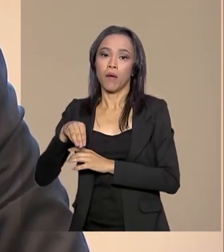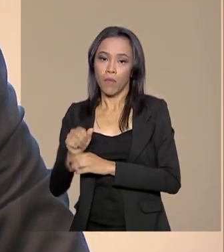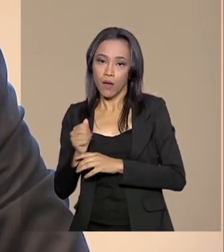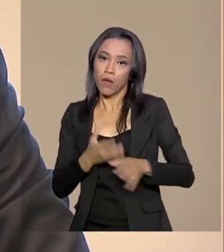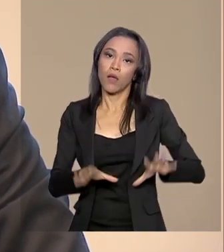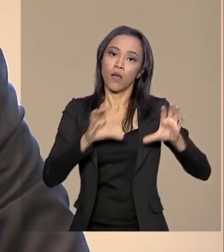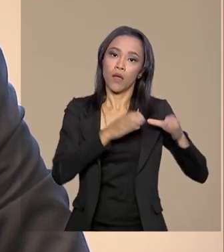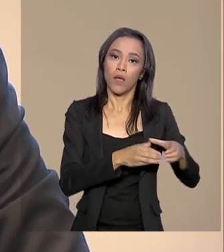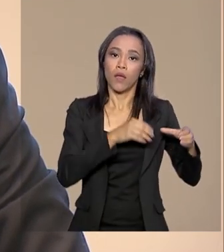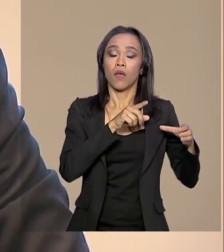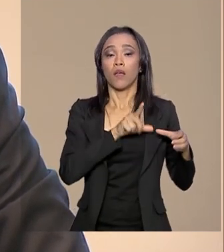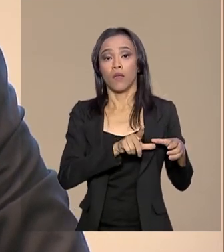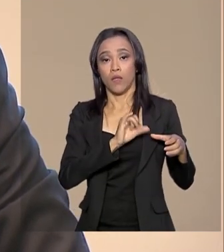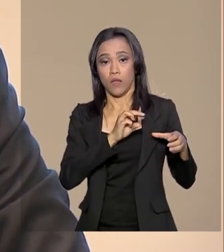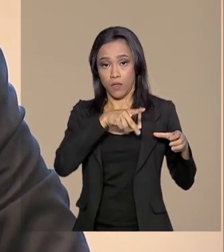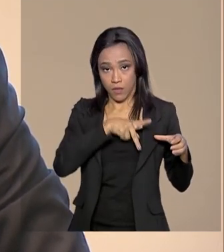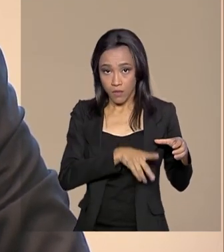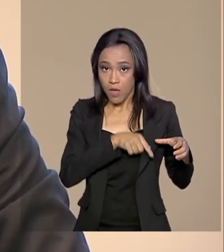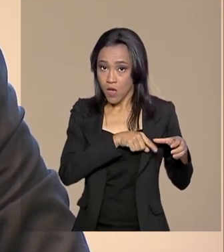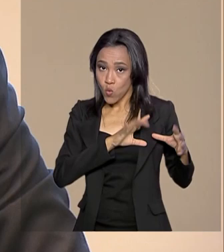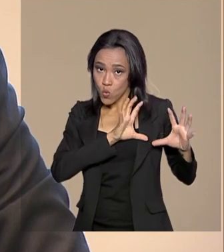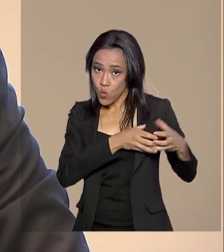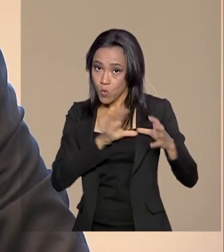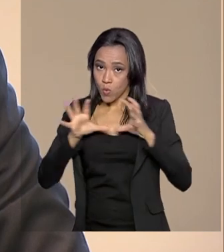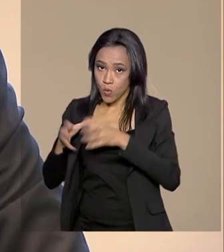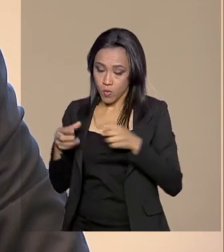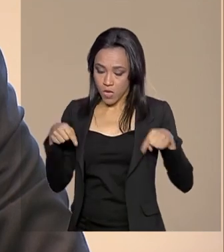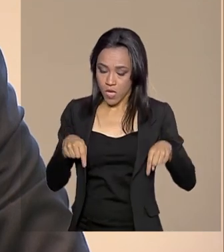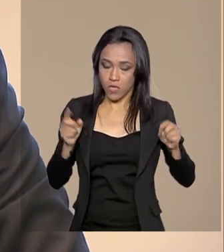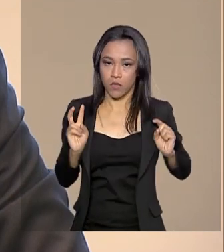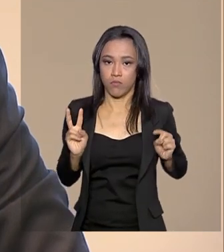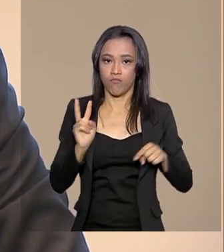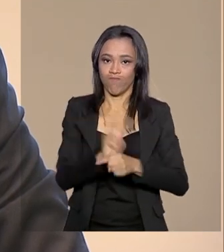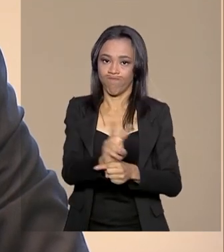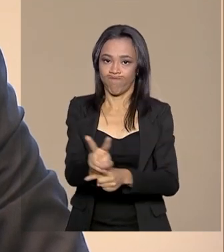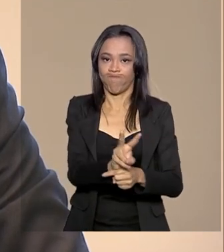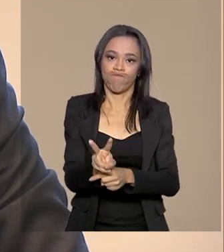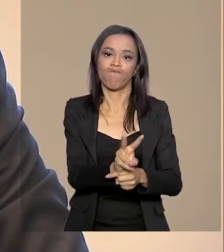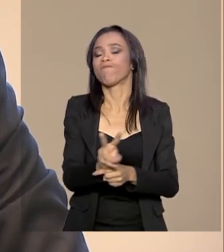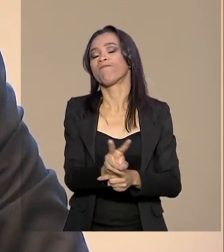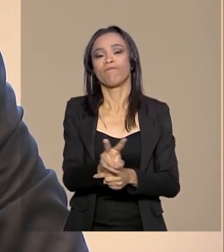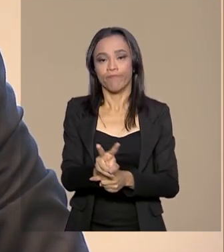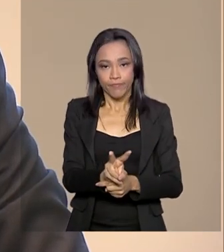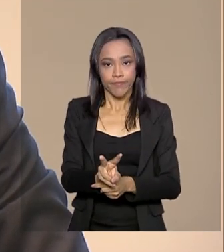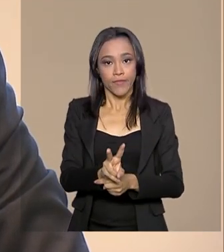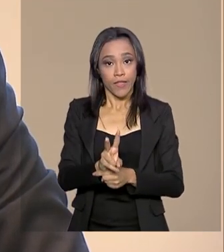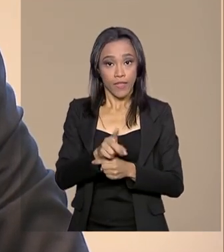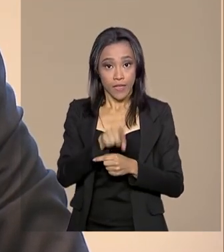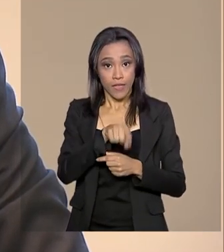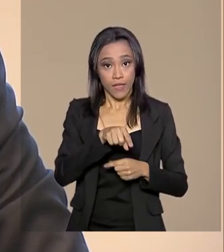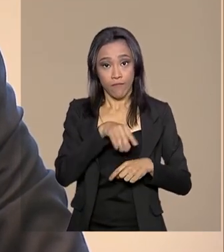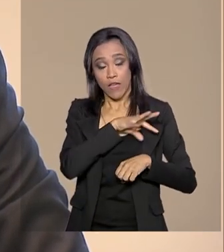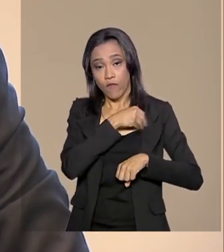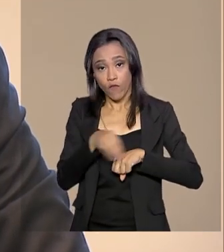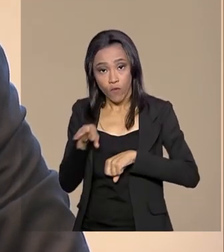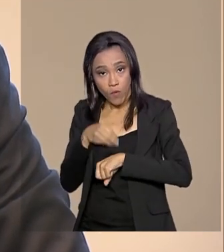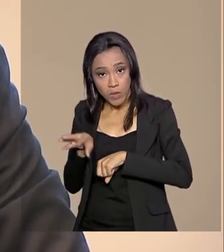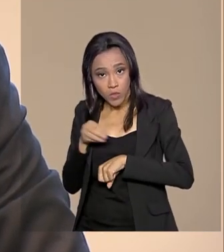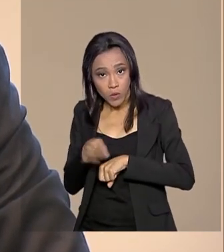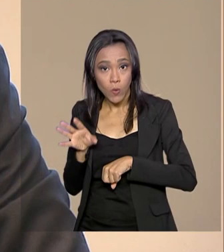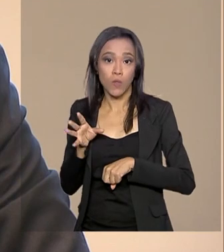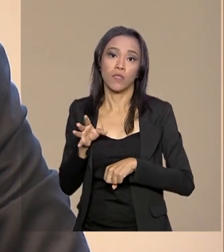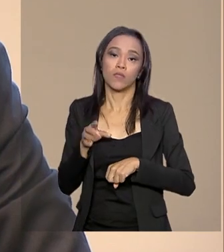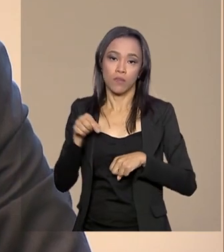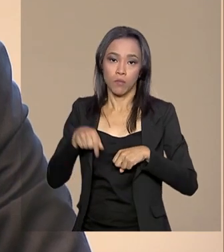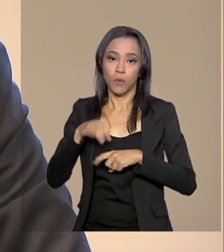o INPE que é, com relação ao DETER, um fornecedor de informações importantes para o sistema